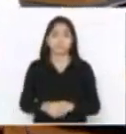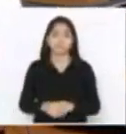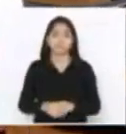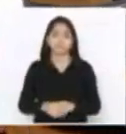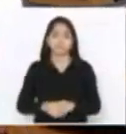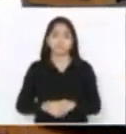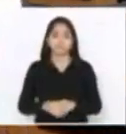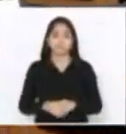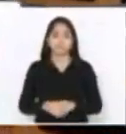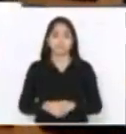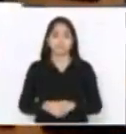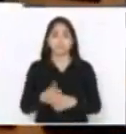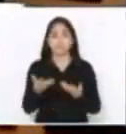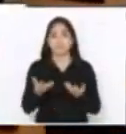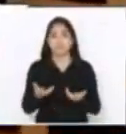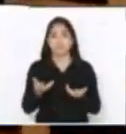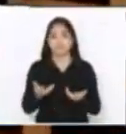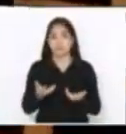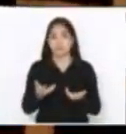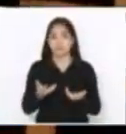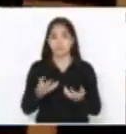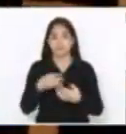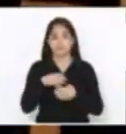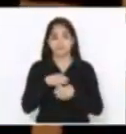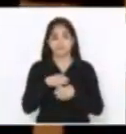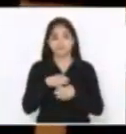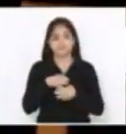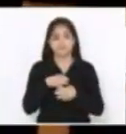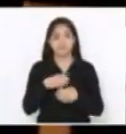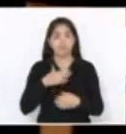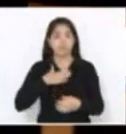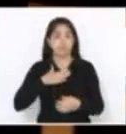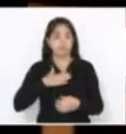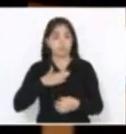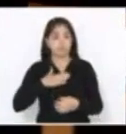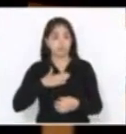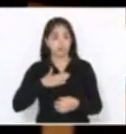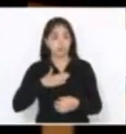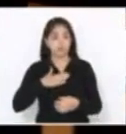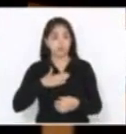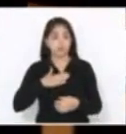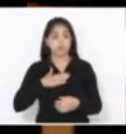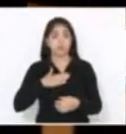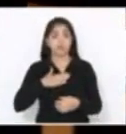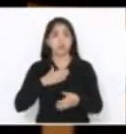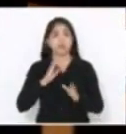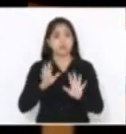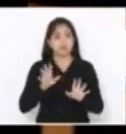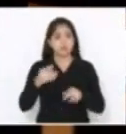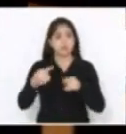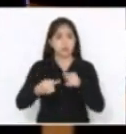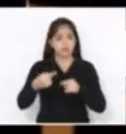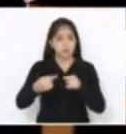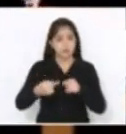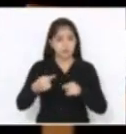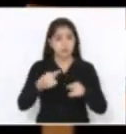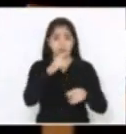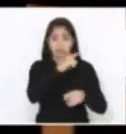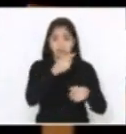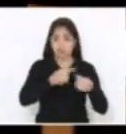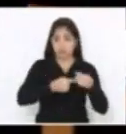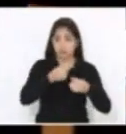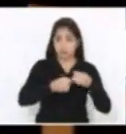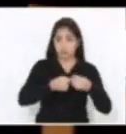quero aqui externar uma posição minha que eu já levantei e comentei na Comissão de